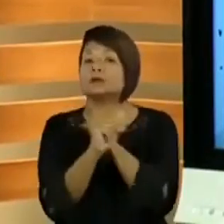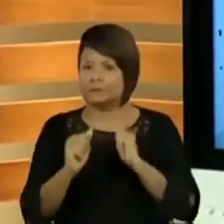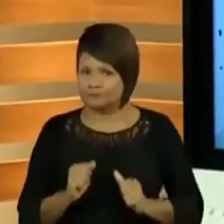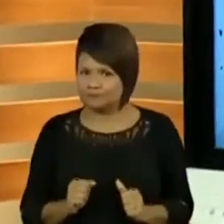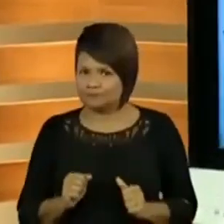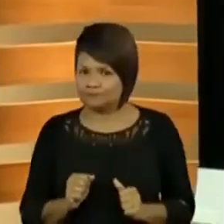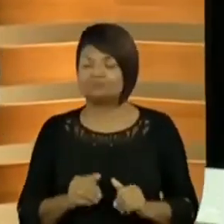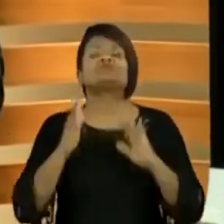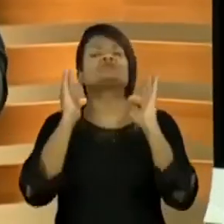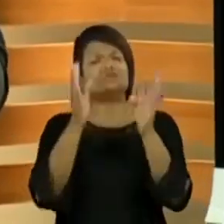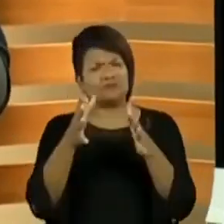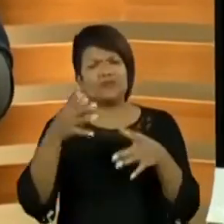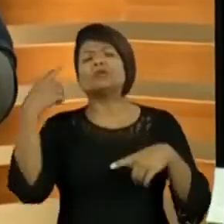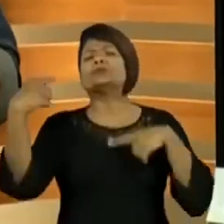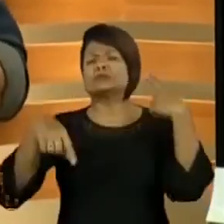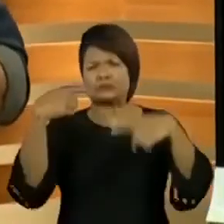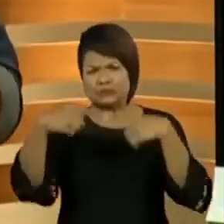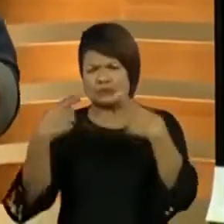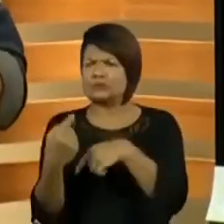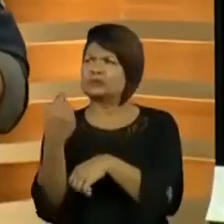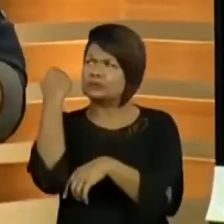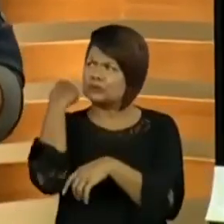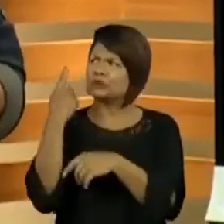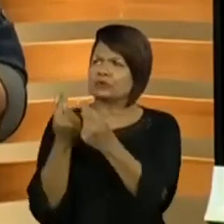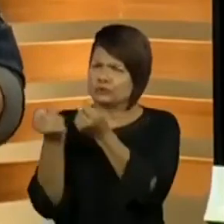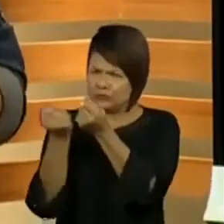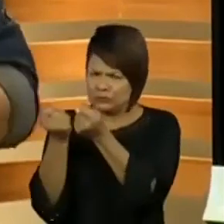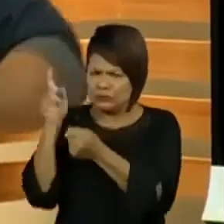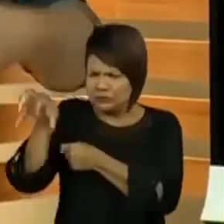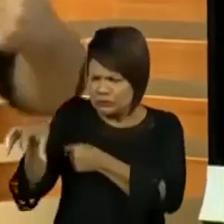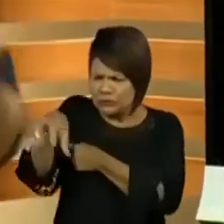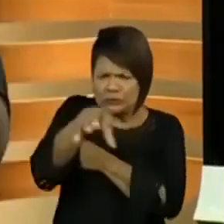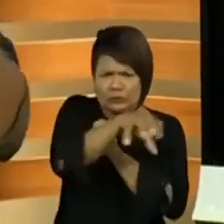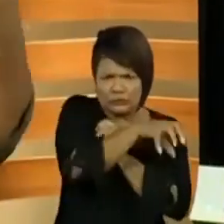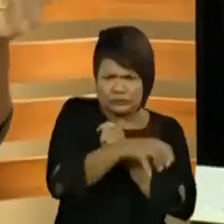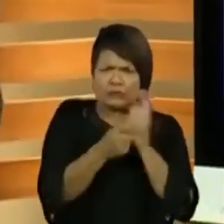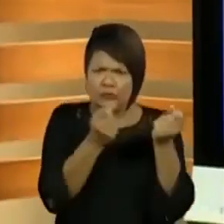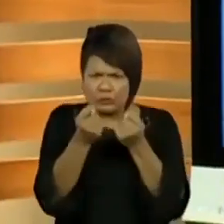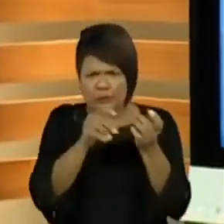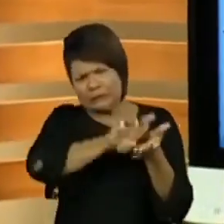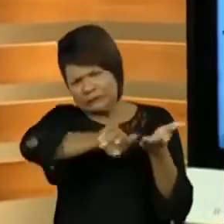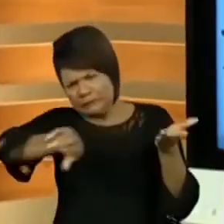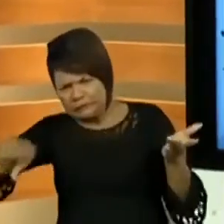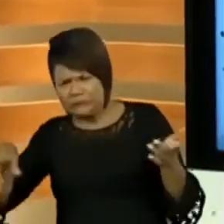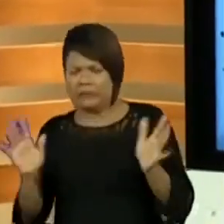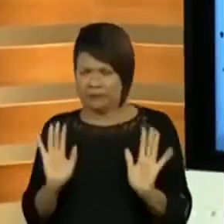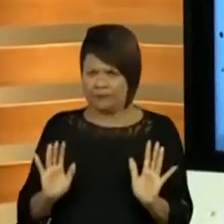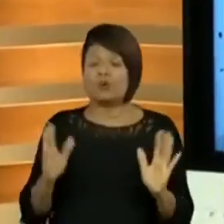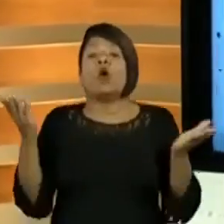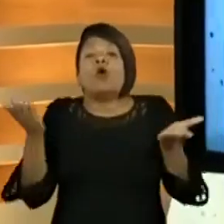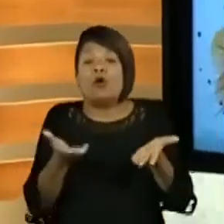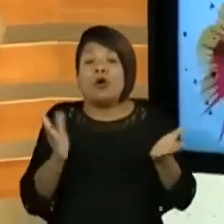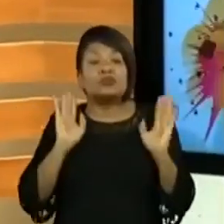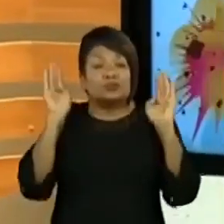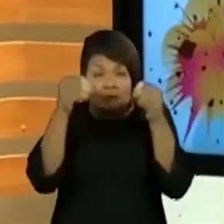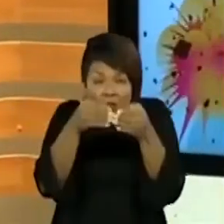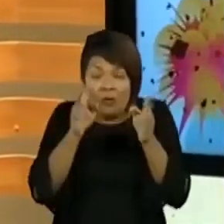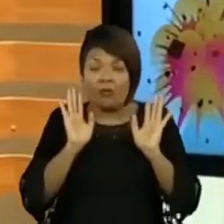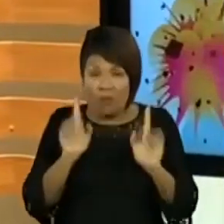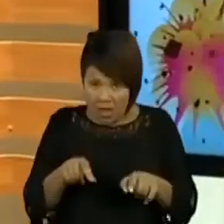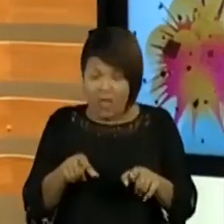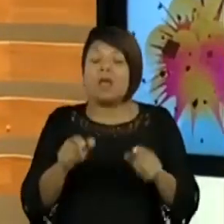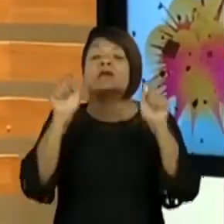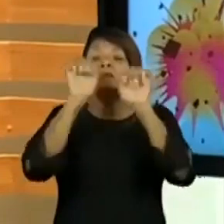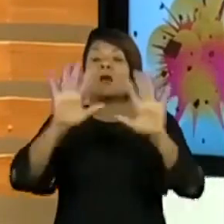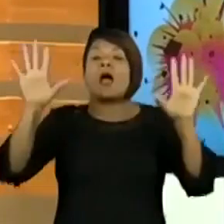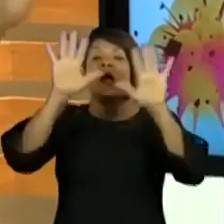Já discutimos também a concentração econômica, os setores da economia, muitas coisas. Então, o que a gente vai fazer hoje? Coloque no caderno o